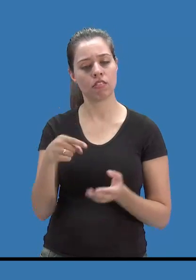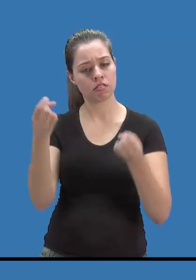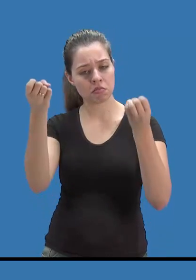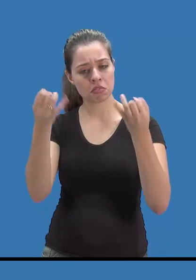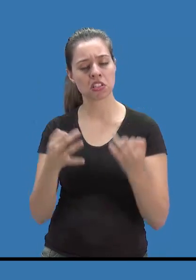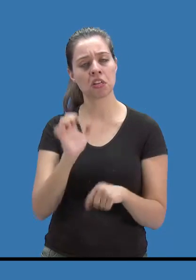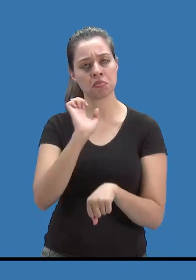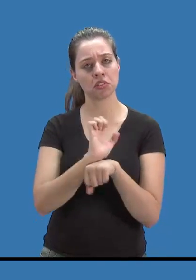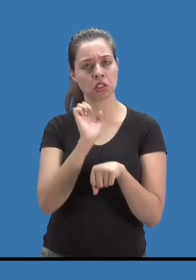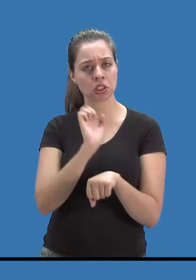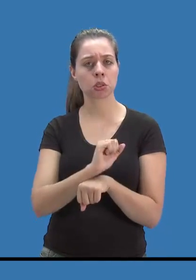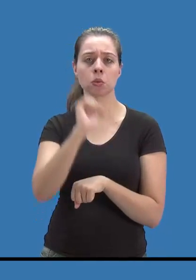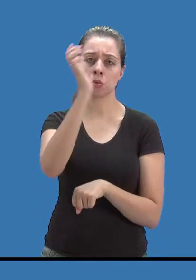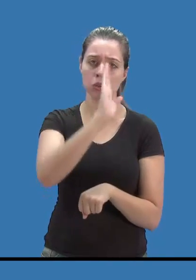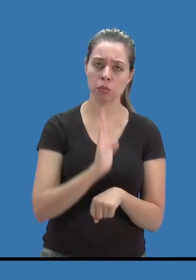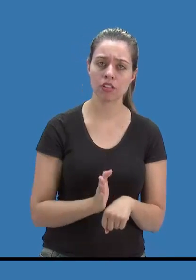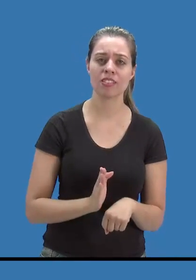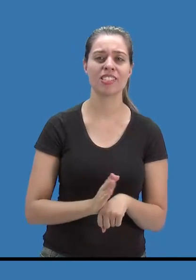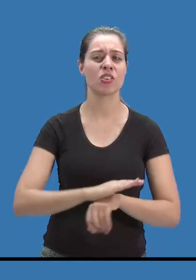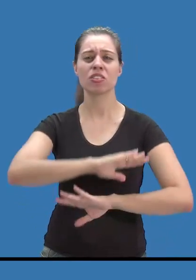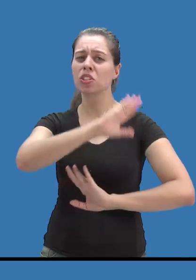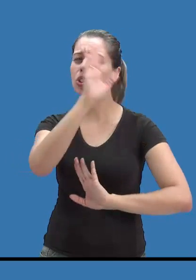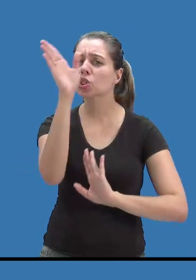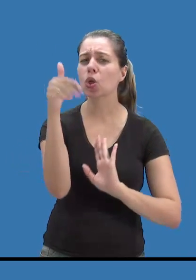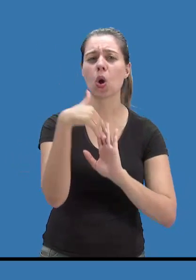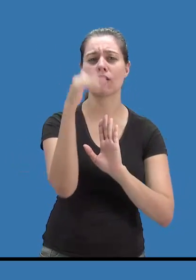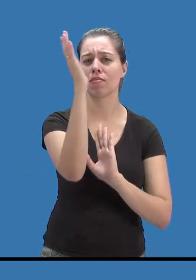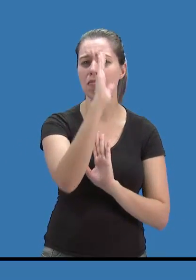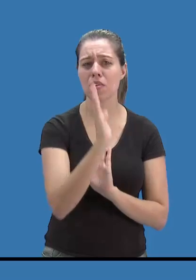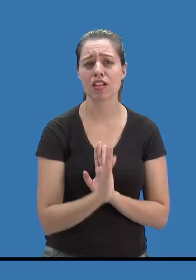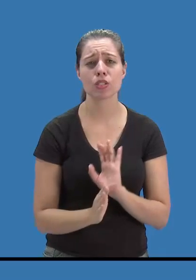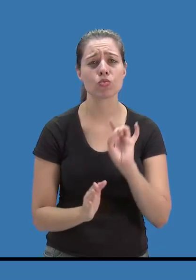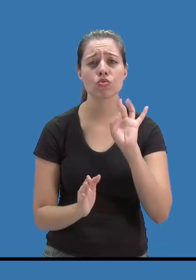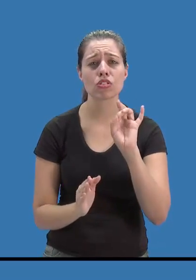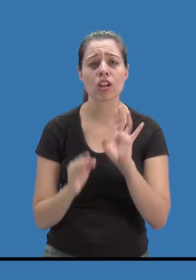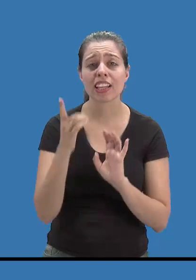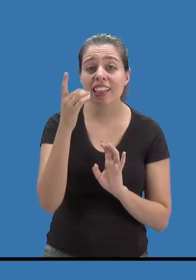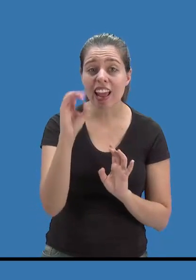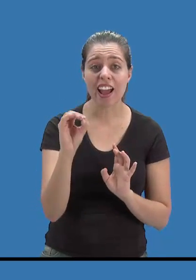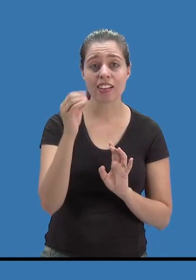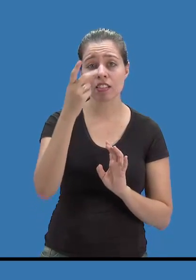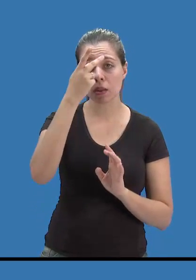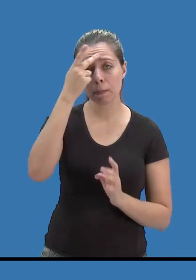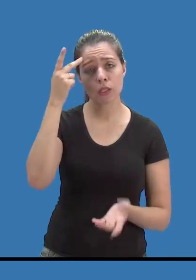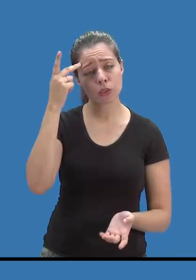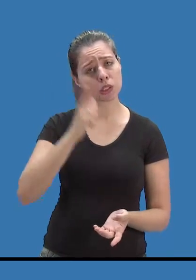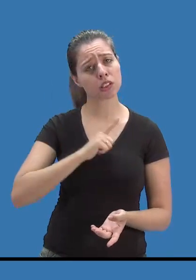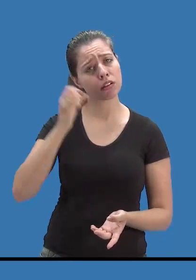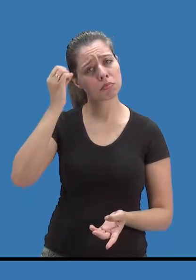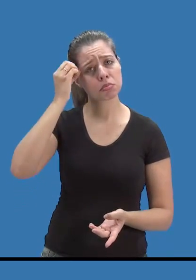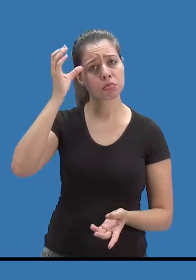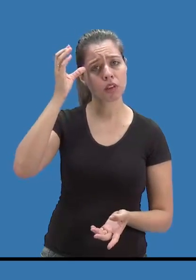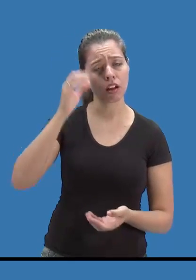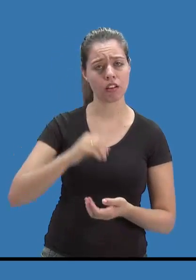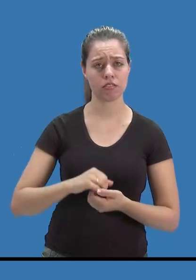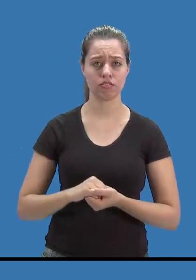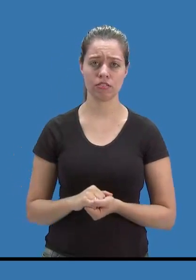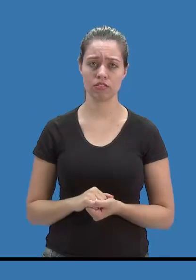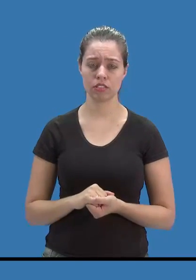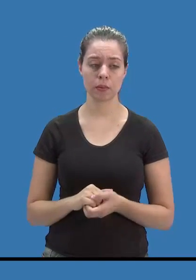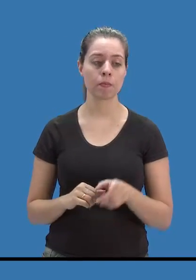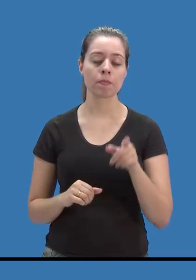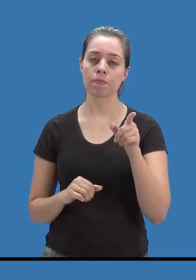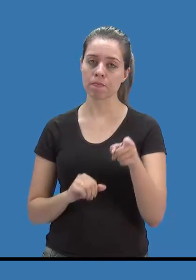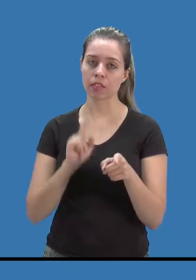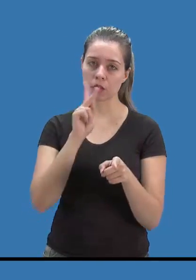estados brasileiros que identificam em todo o território menos de 10 pessoas com altas habilidades. Bárbara Del Preto